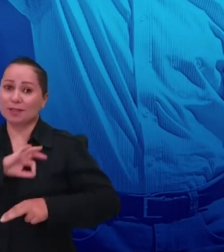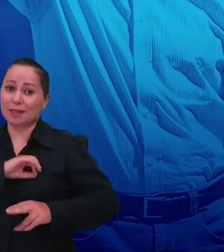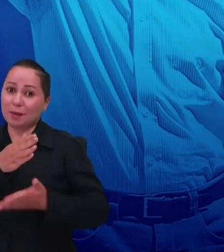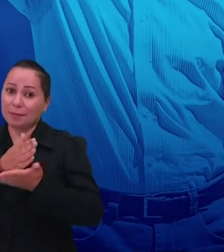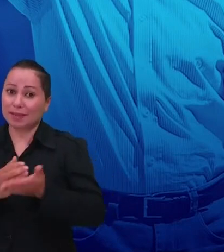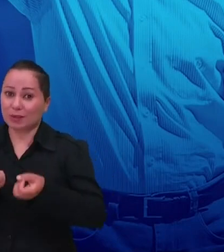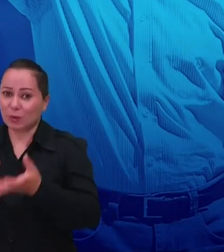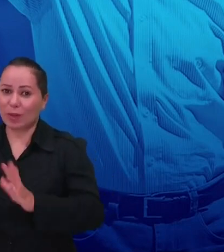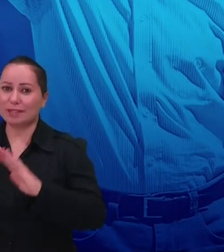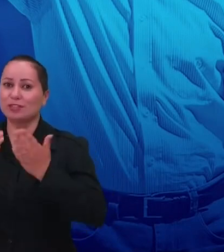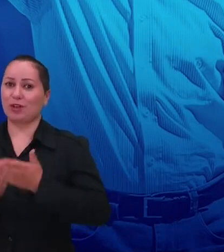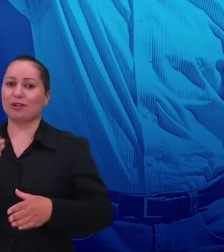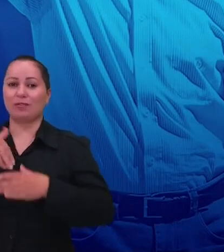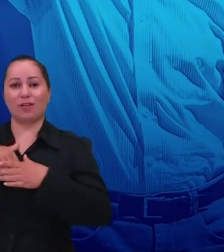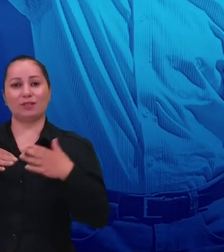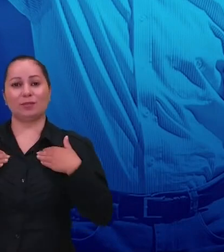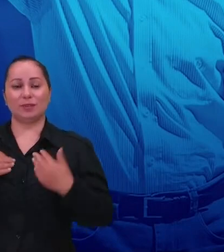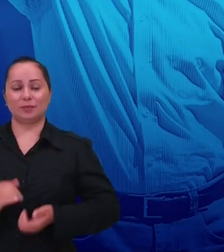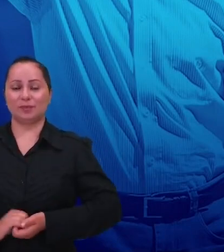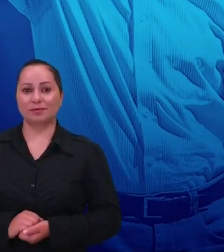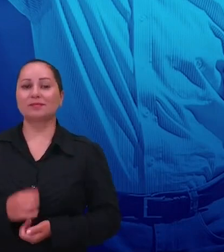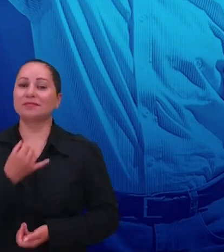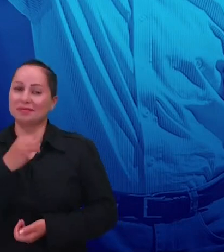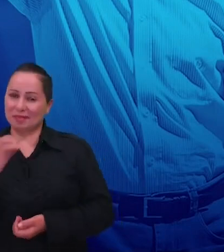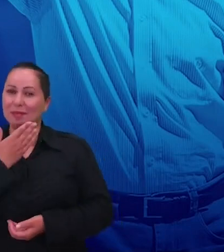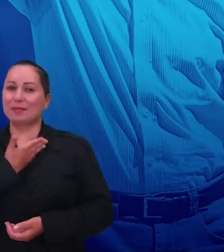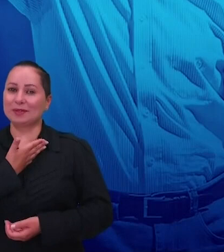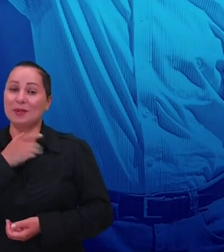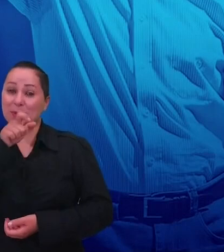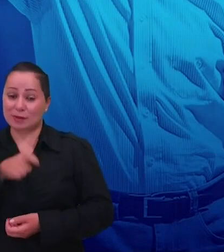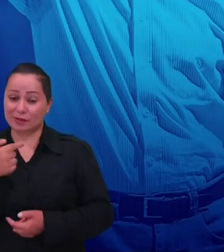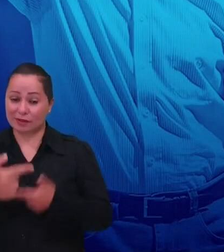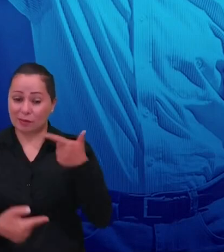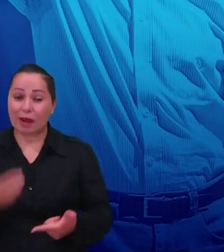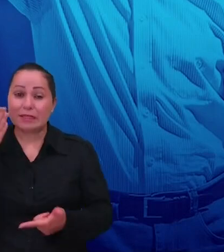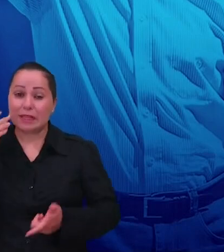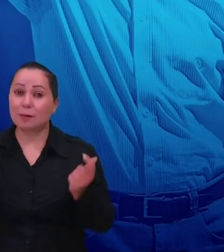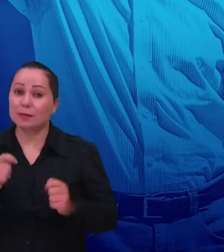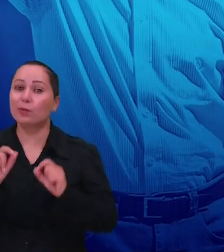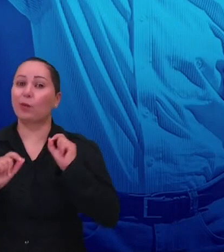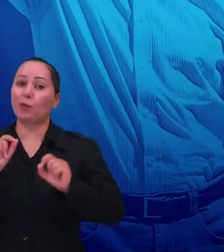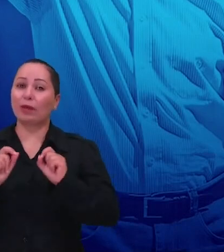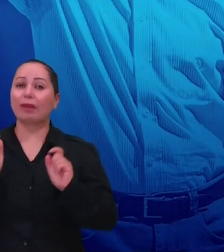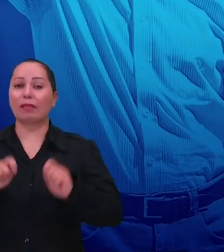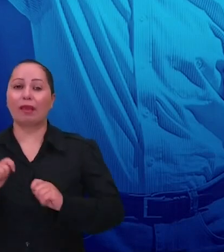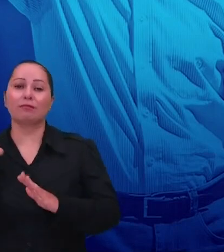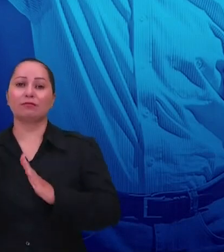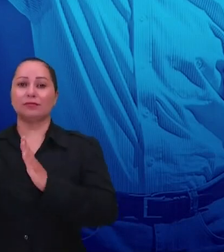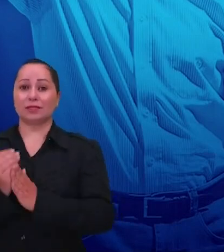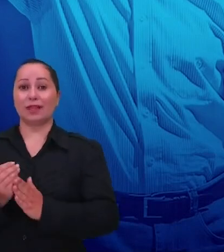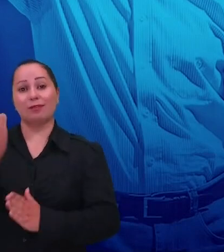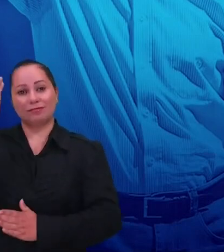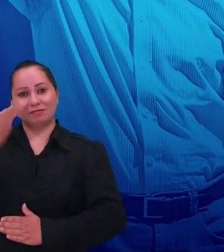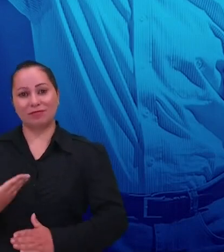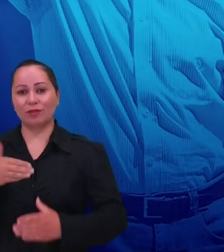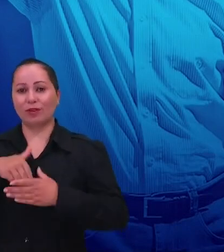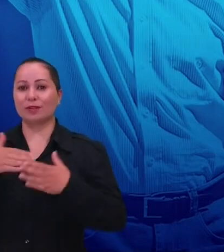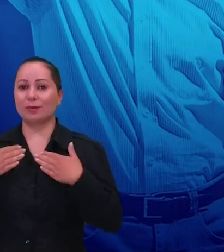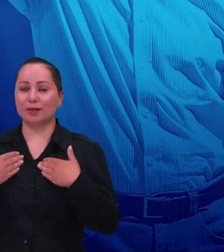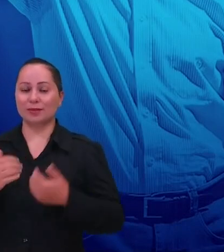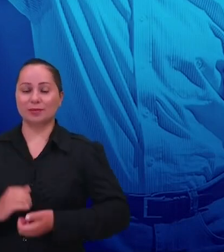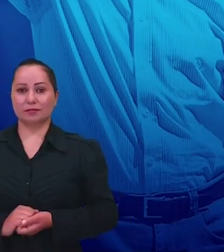metade do meu salário para as escolas. Vote 12050. Fala, mano velho. Quem trabalha sabe o é preciso para avançar. Rodrigo Pox,